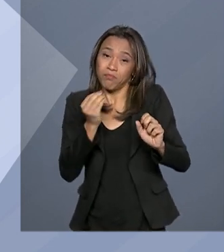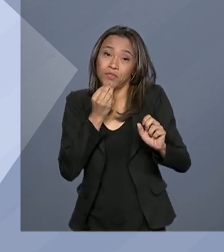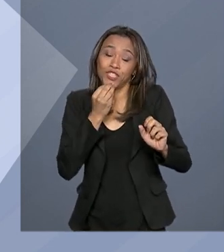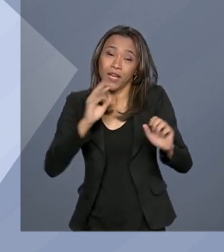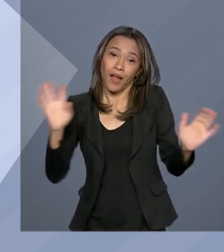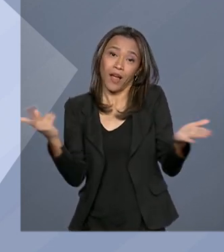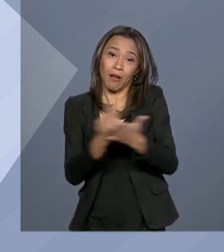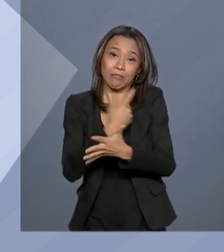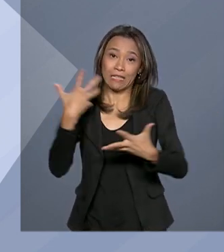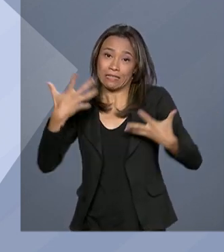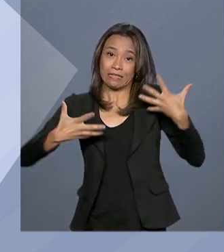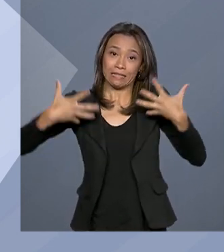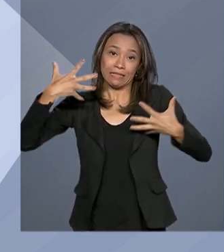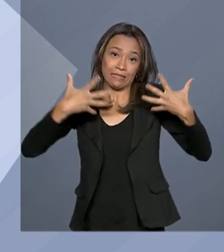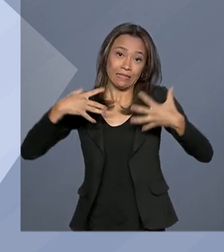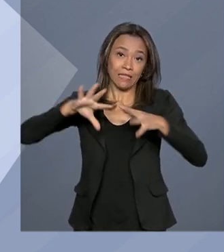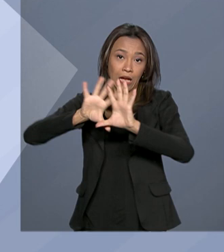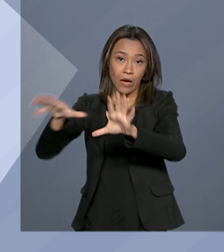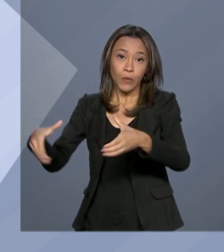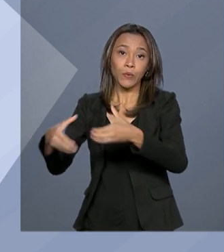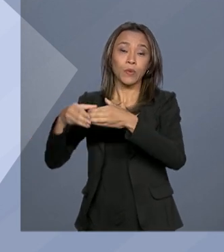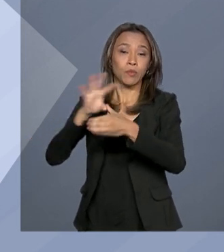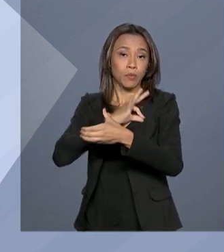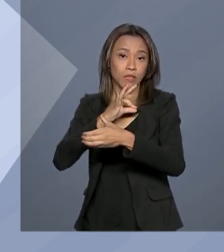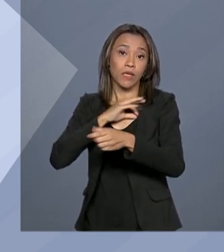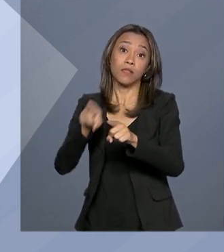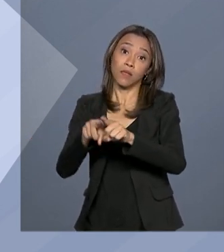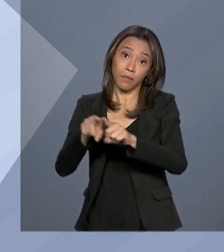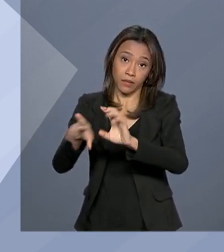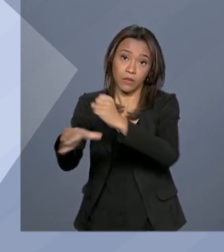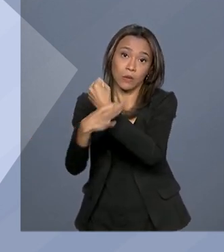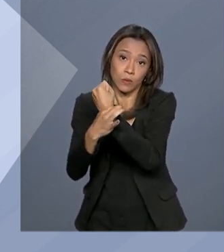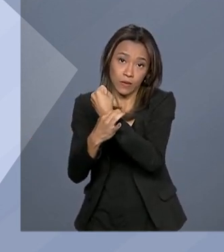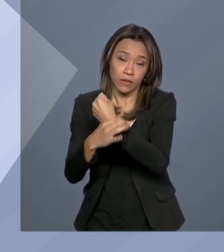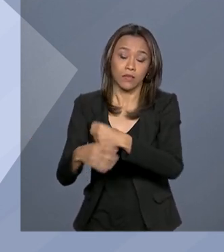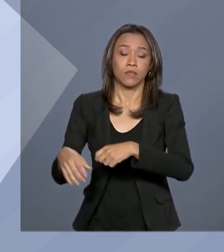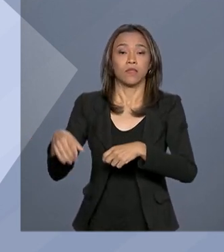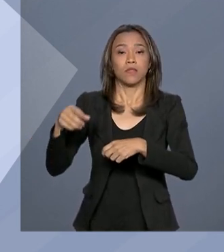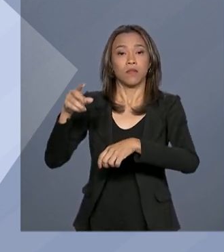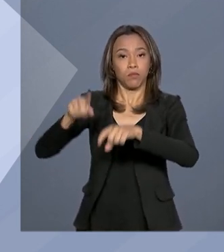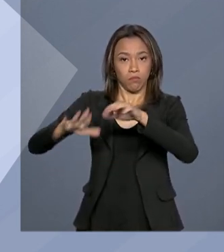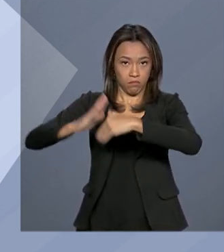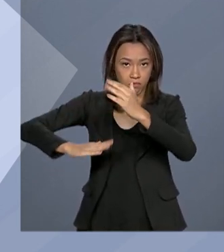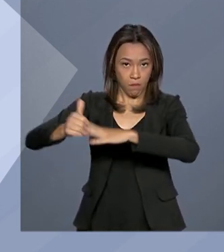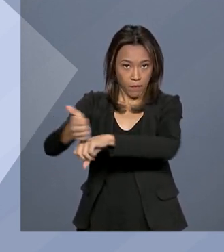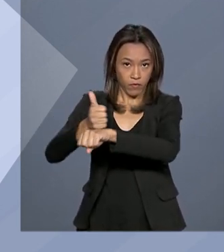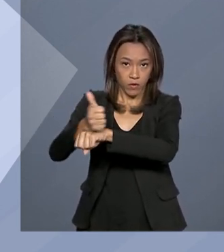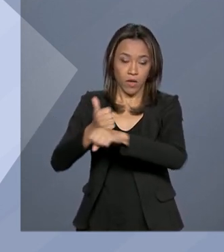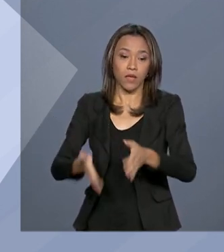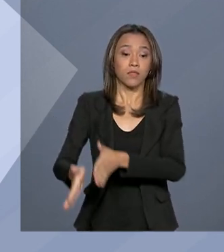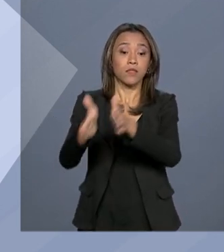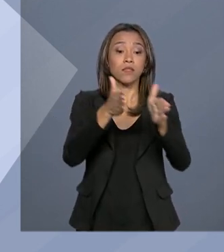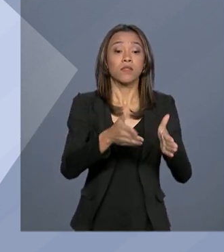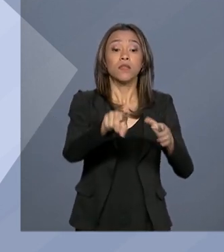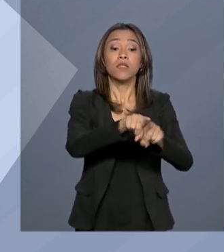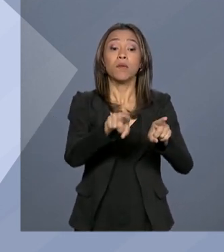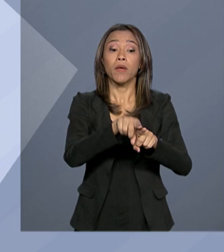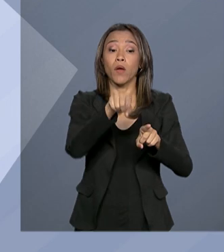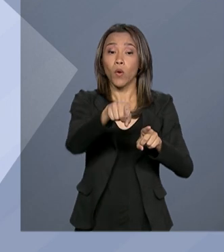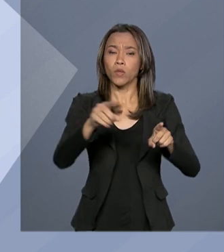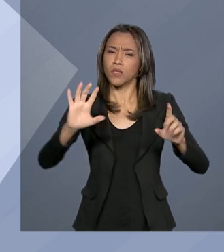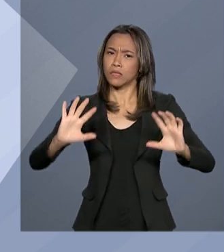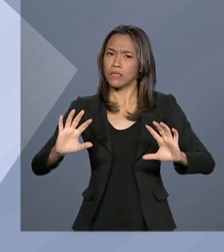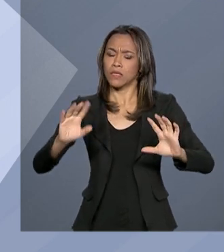a policiais e outros agentes de segurança. E por meio do veto foi garantida a participação em celebração de acordos